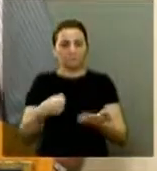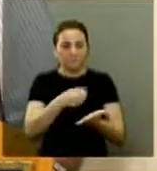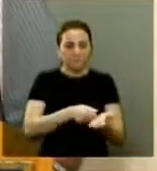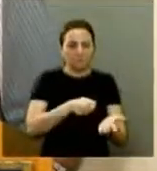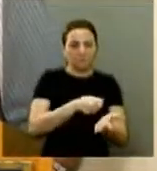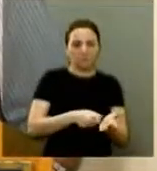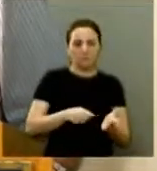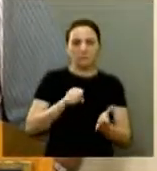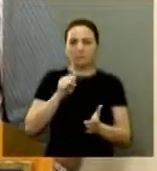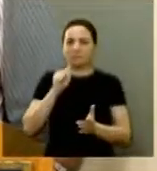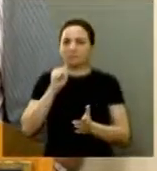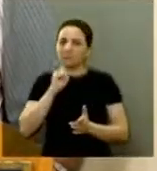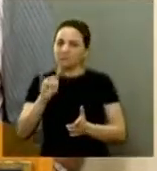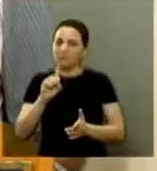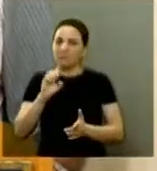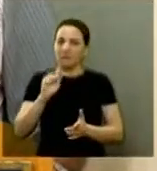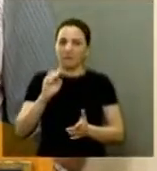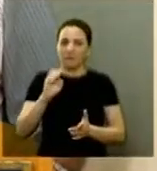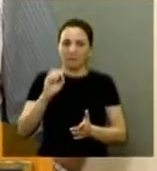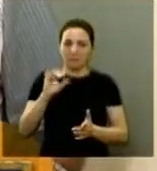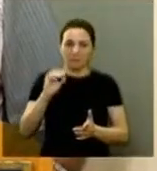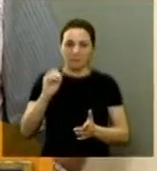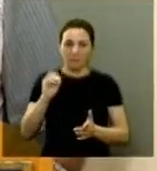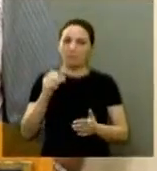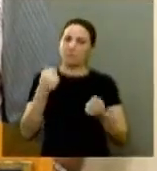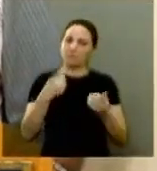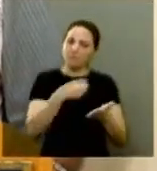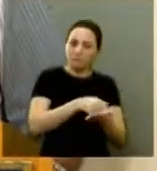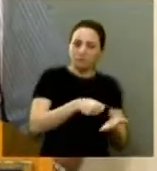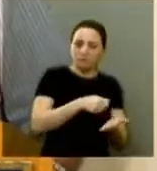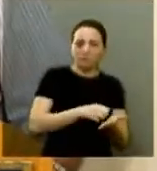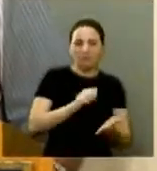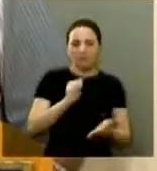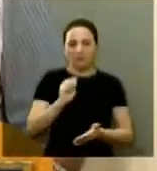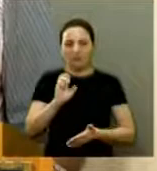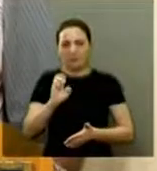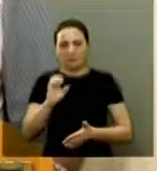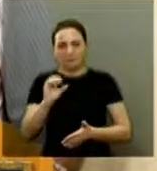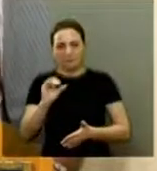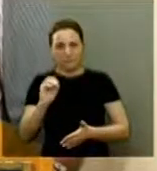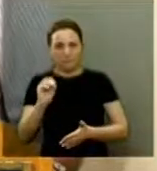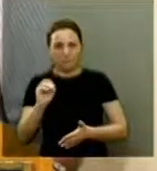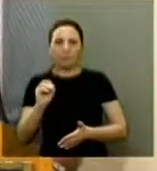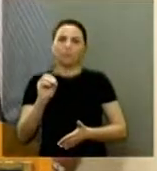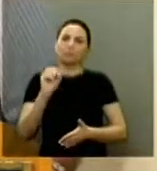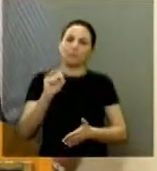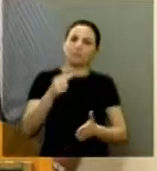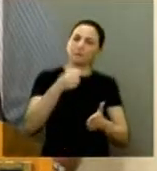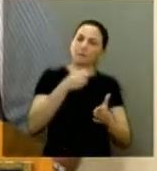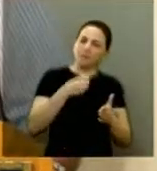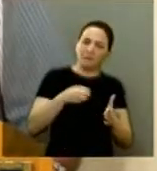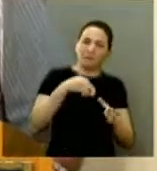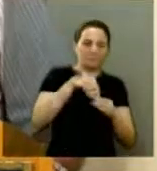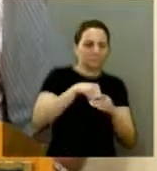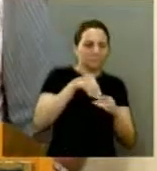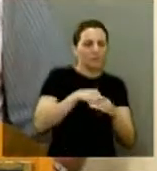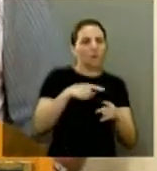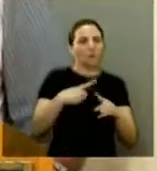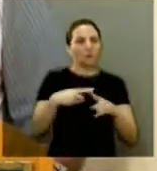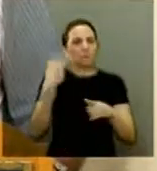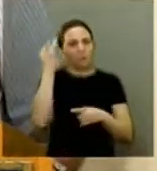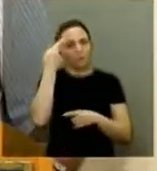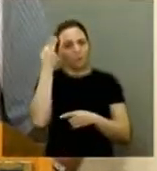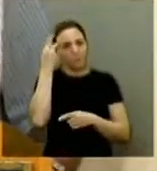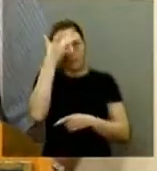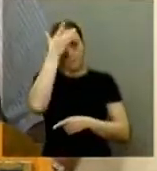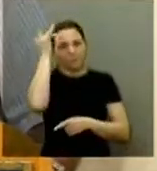quem se o seu Aécio ganhar devemos cobrar do seu Aécio um posicionamento e apuração porque normalmente